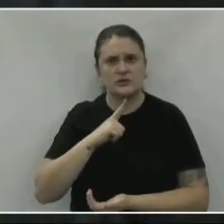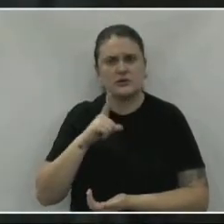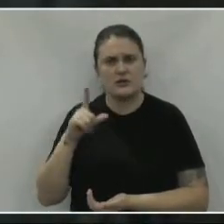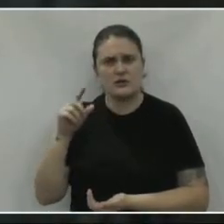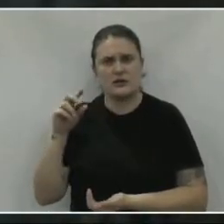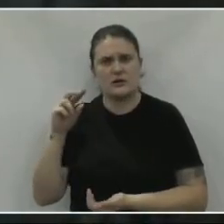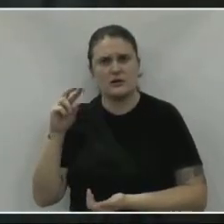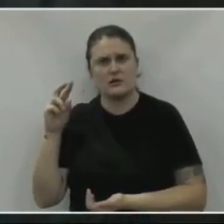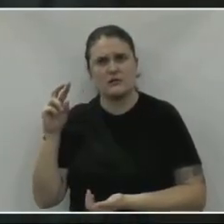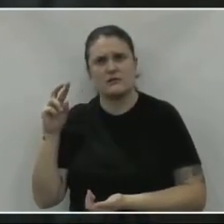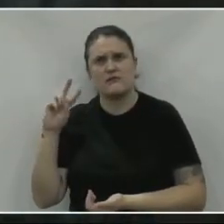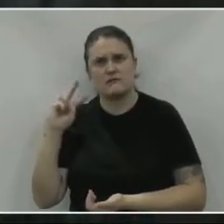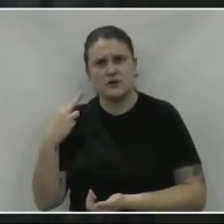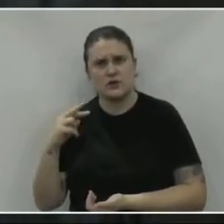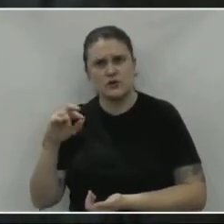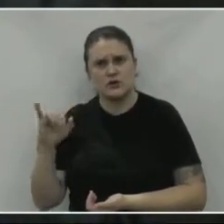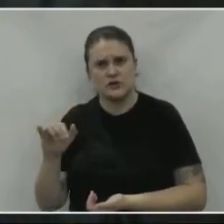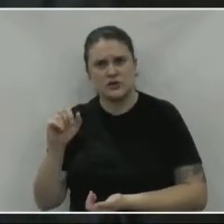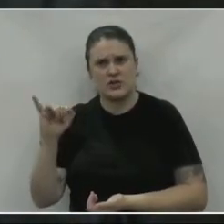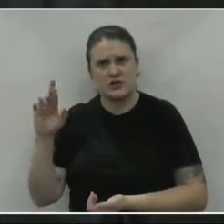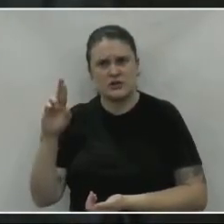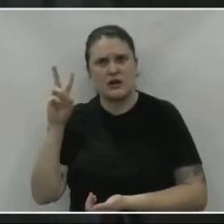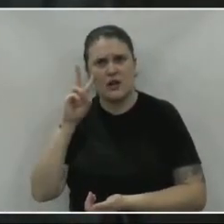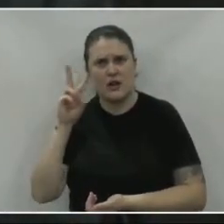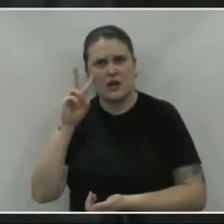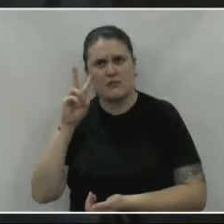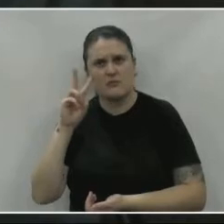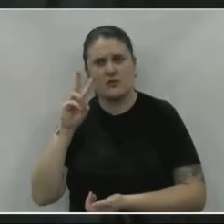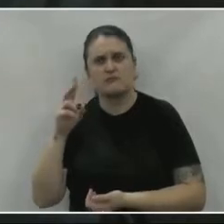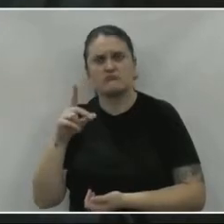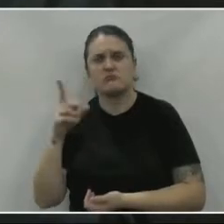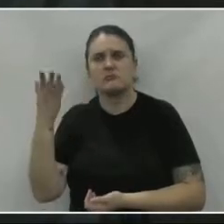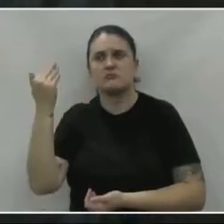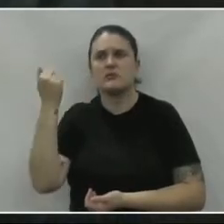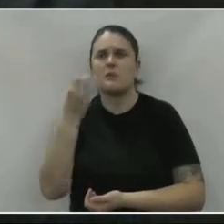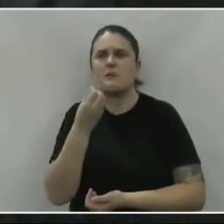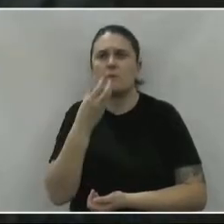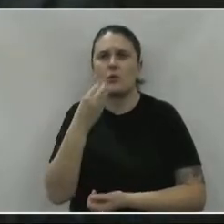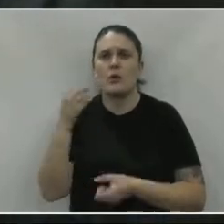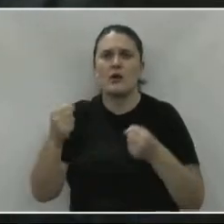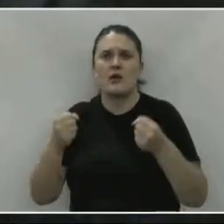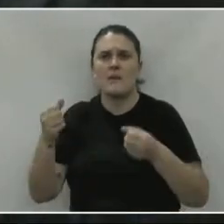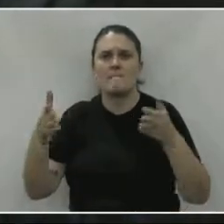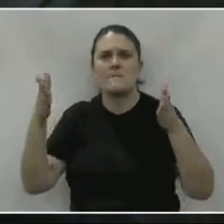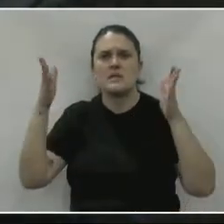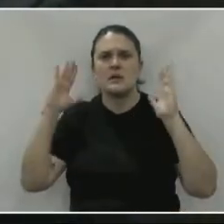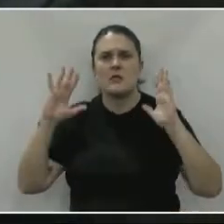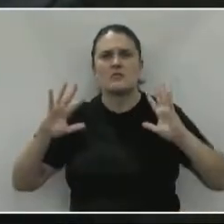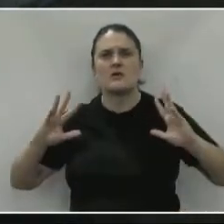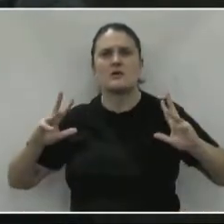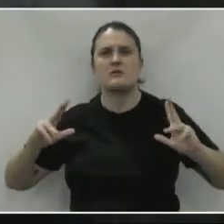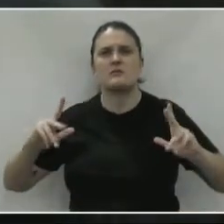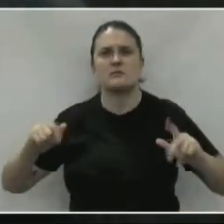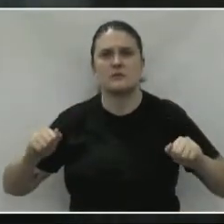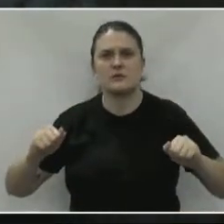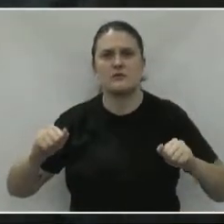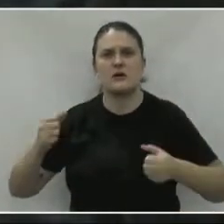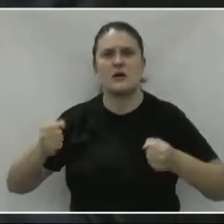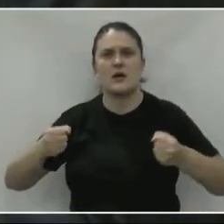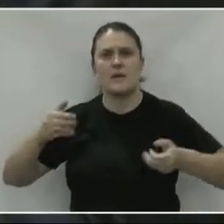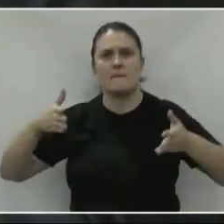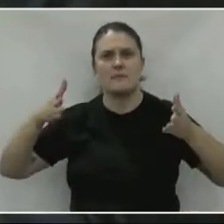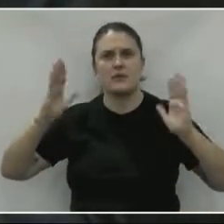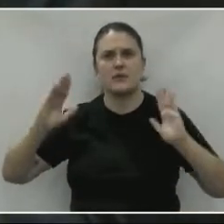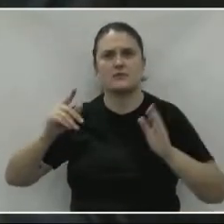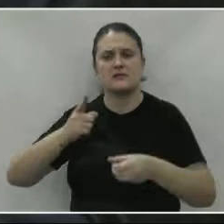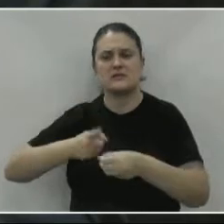Jair acompanhou, era tão bom, passava o caminhão, o trator carregava no caminhão, o caminhão levava a